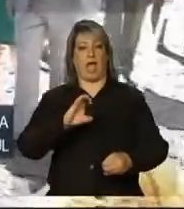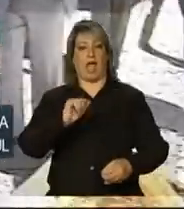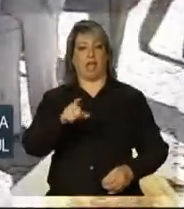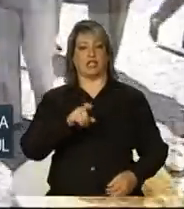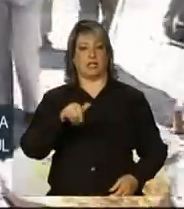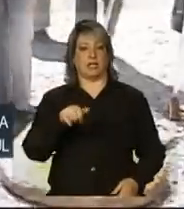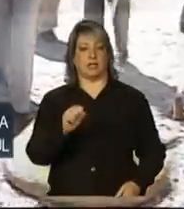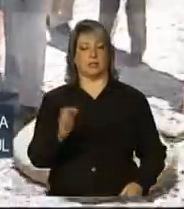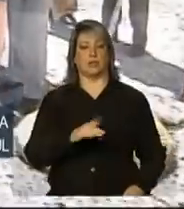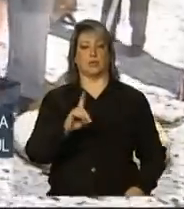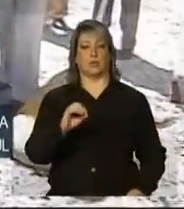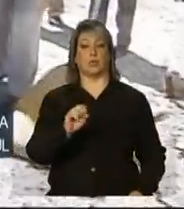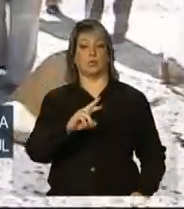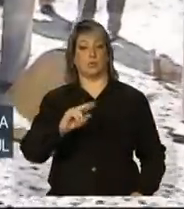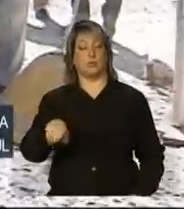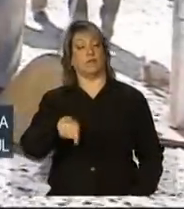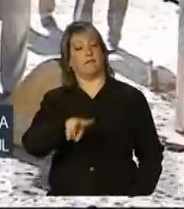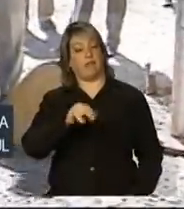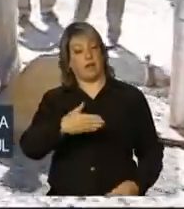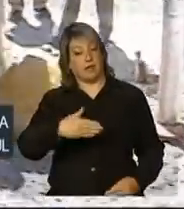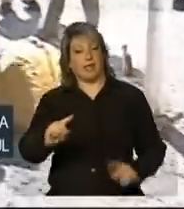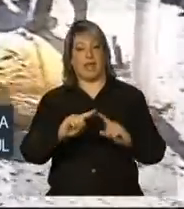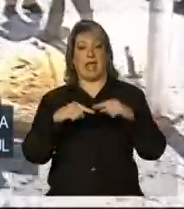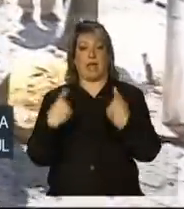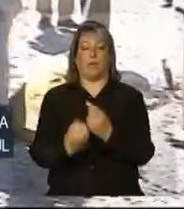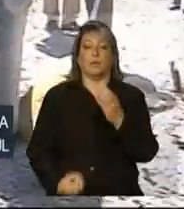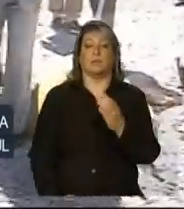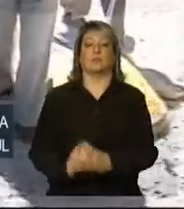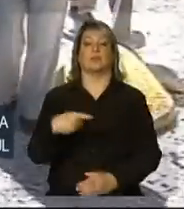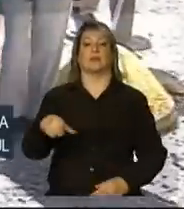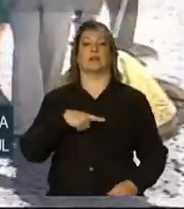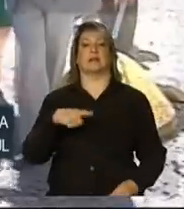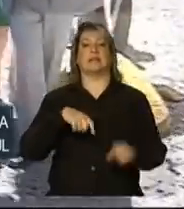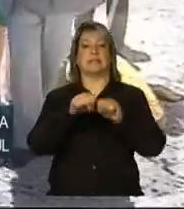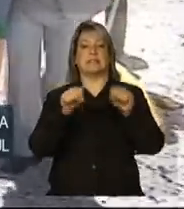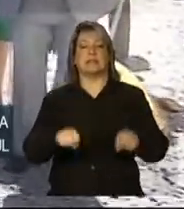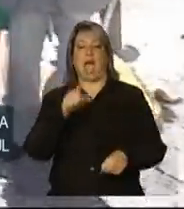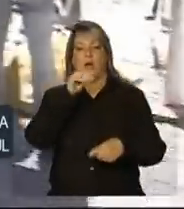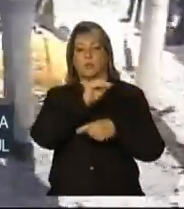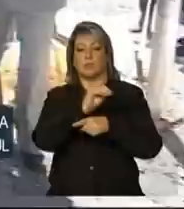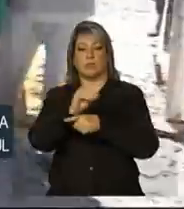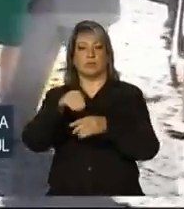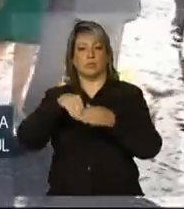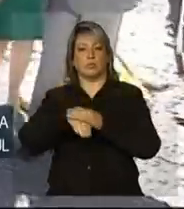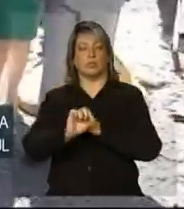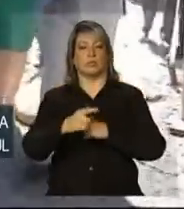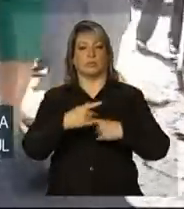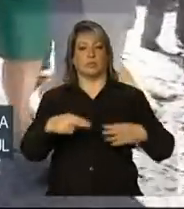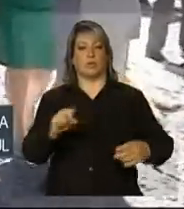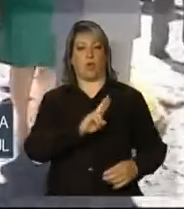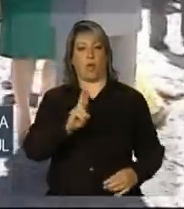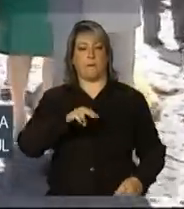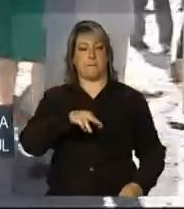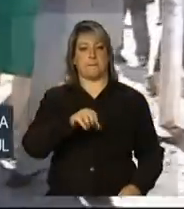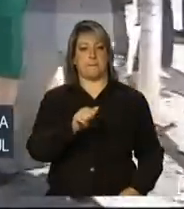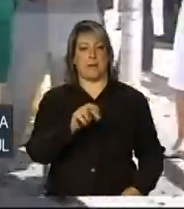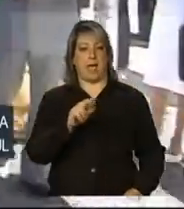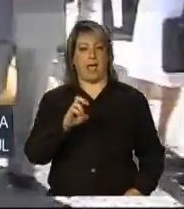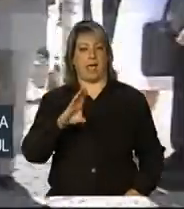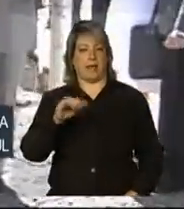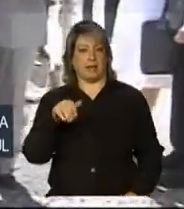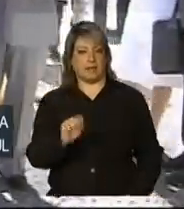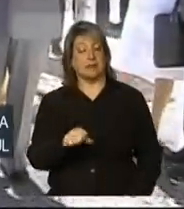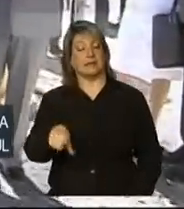vai ser inaugurado em instantes o sistema de abastecimento de água da cidade, chamado Sistema Marrecas.